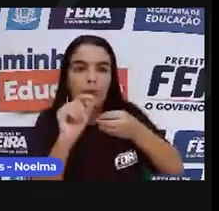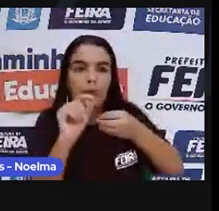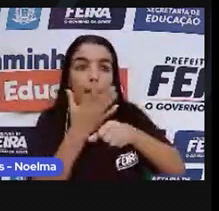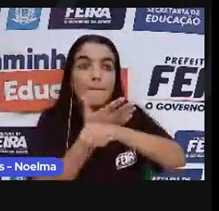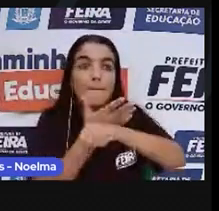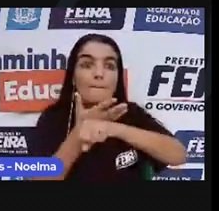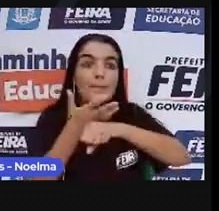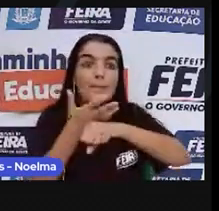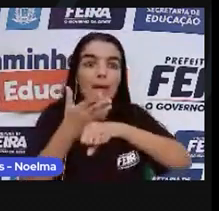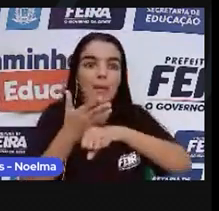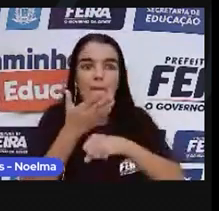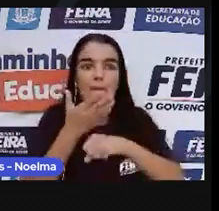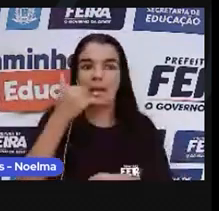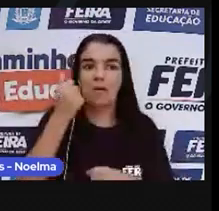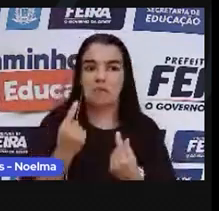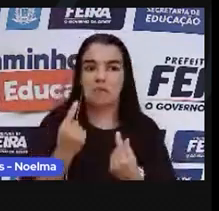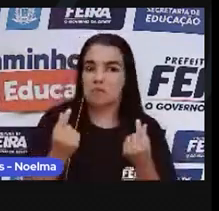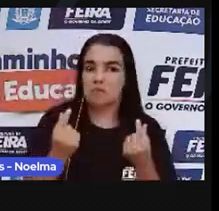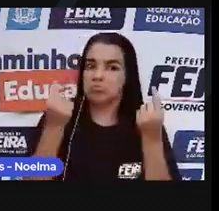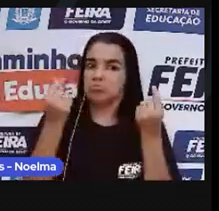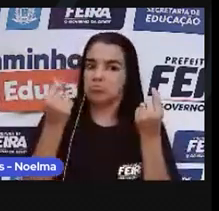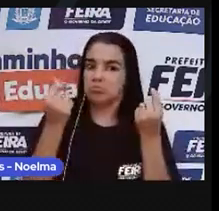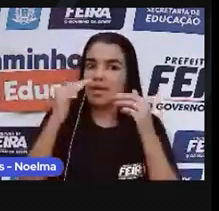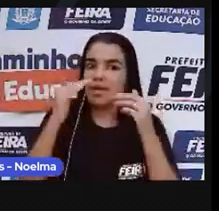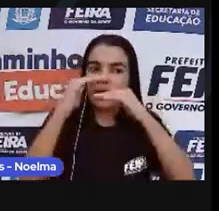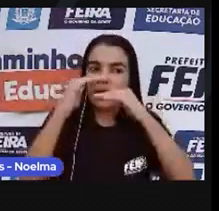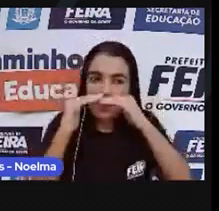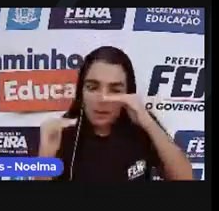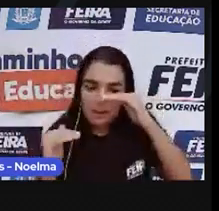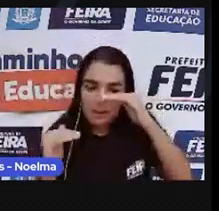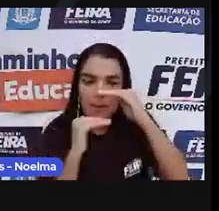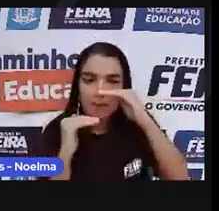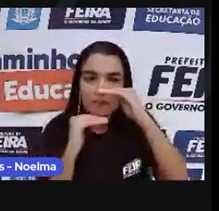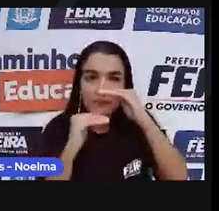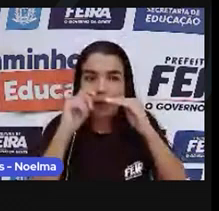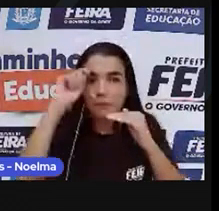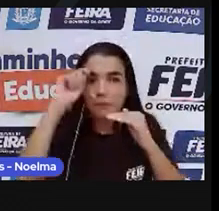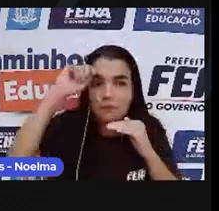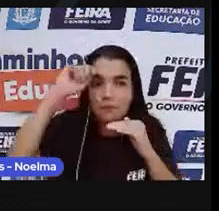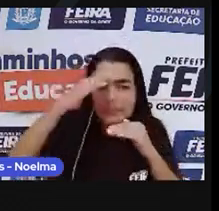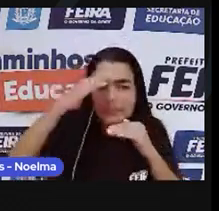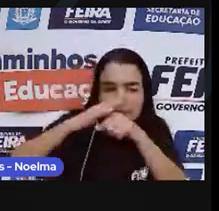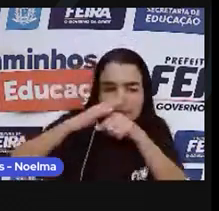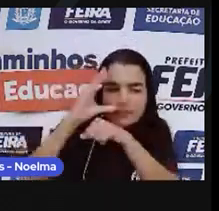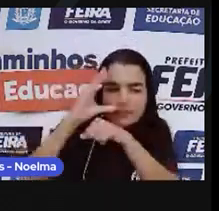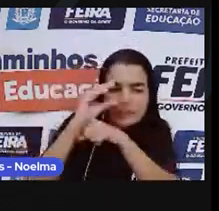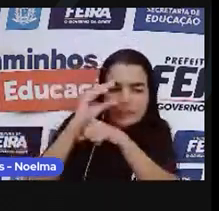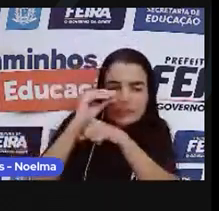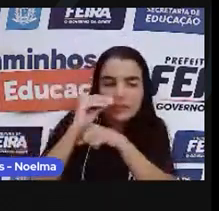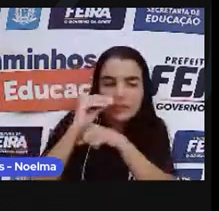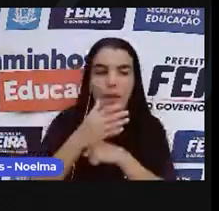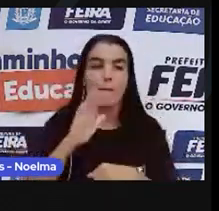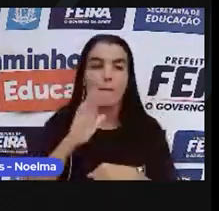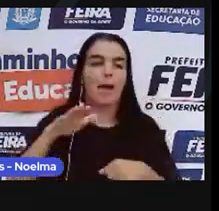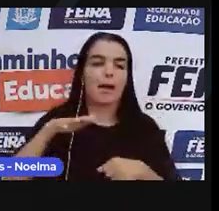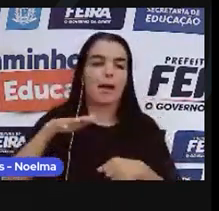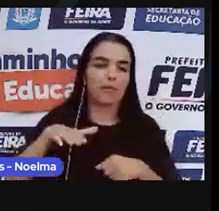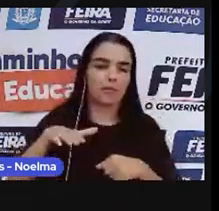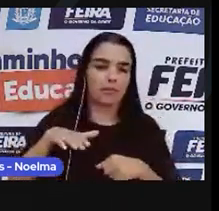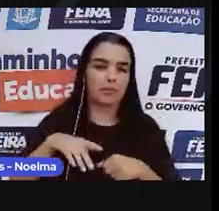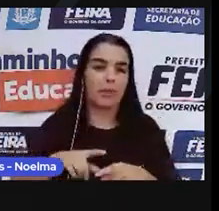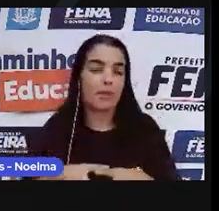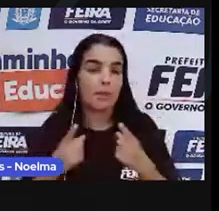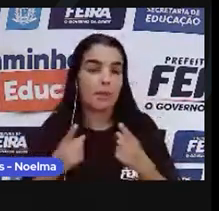valorizado. Na ponta do pão de açúcar, ficava o mais escuro, o mascavado, que era mais barato. Os